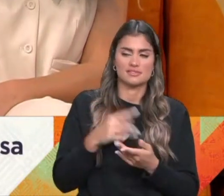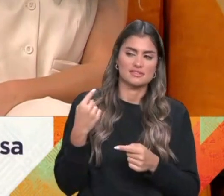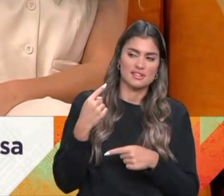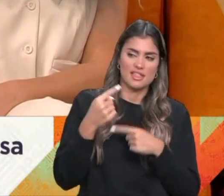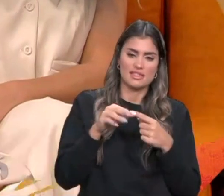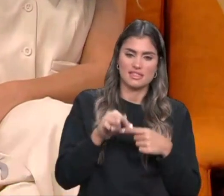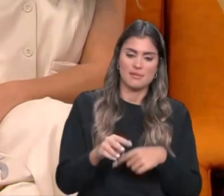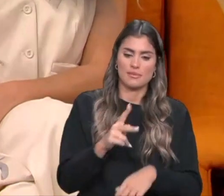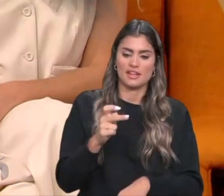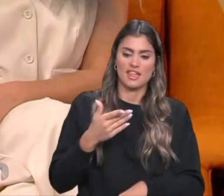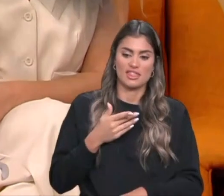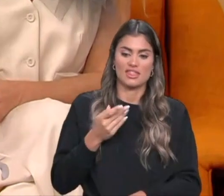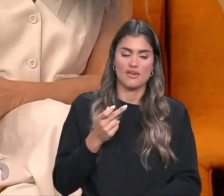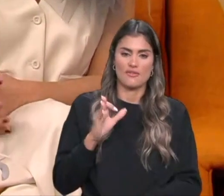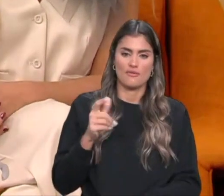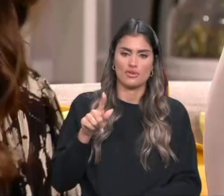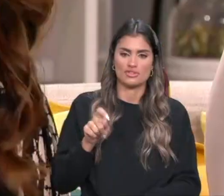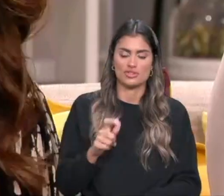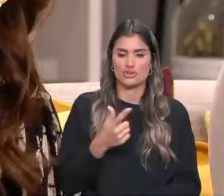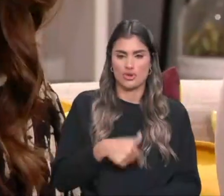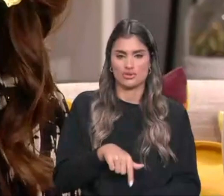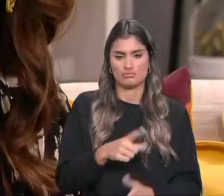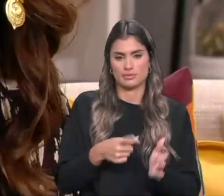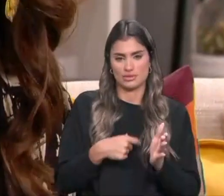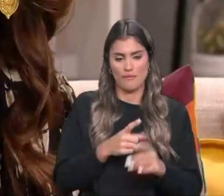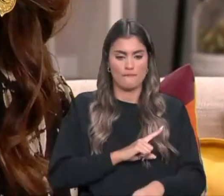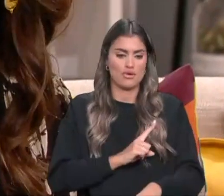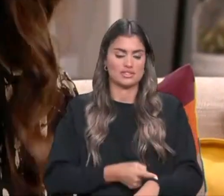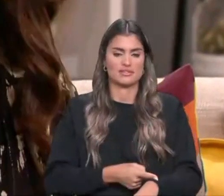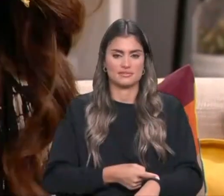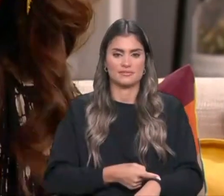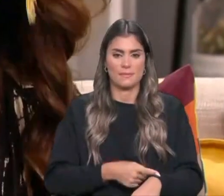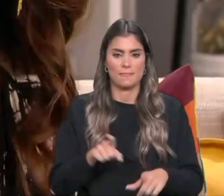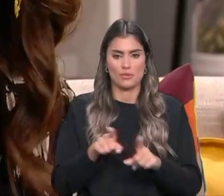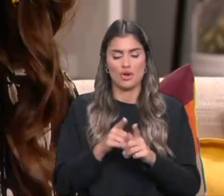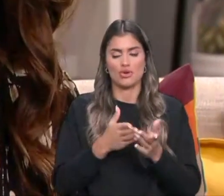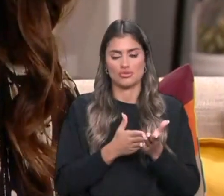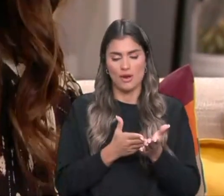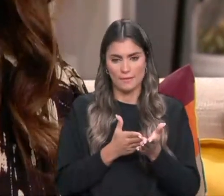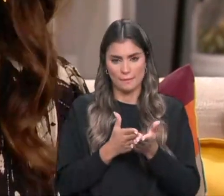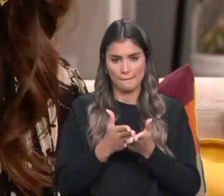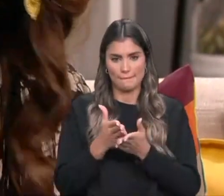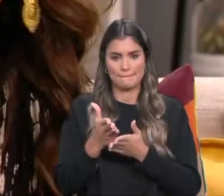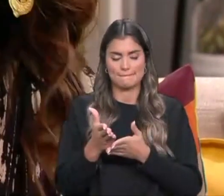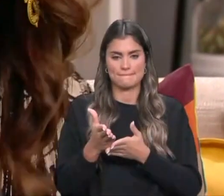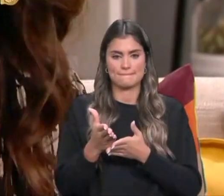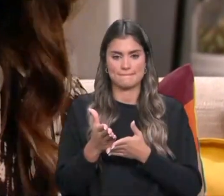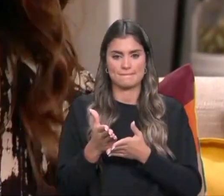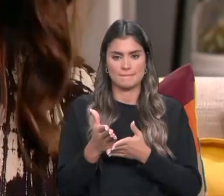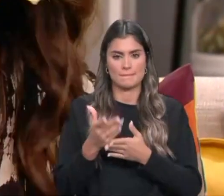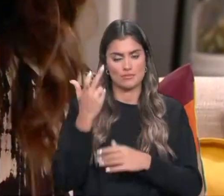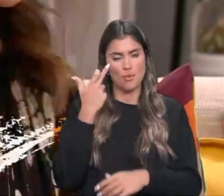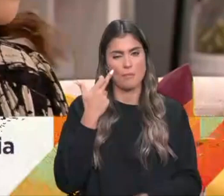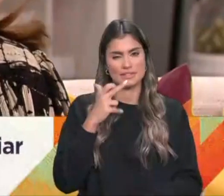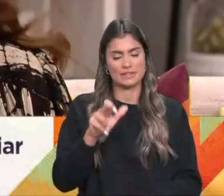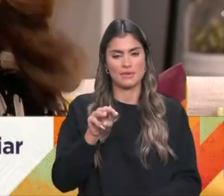Se calhar temos que ter essa força para continuar a eternizar a Maria da Fonte,